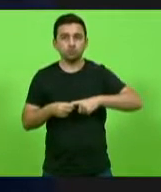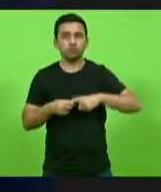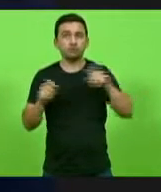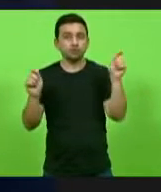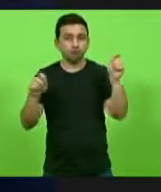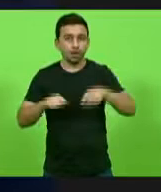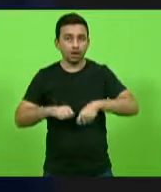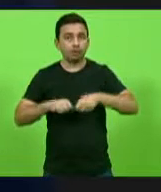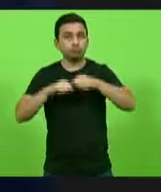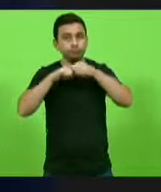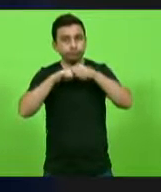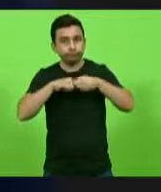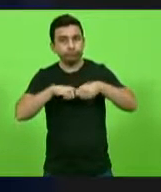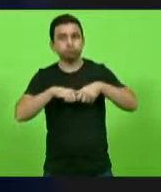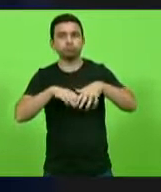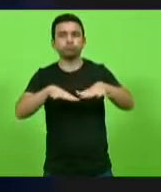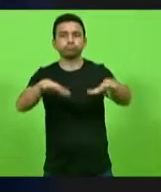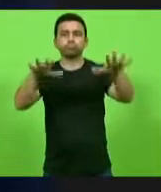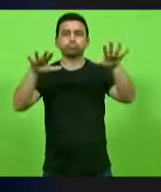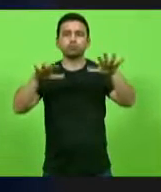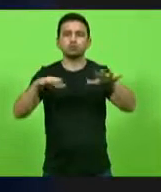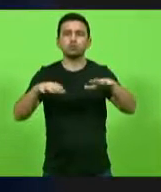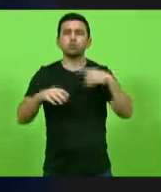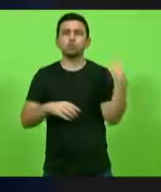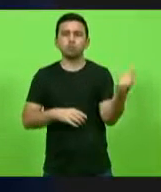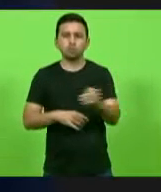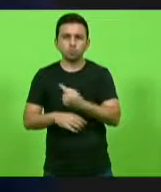e desejarmos que todos possam